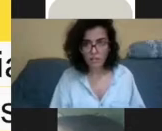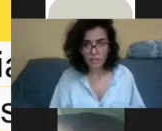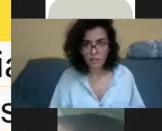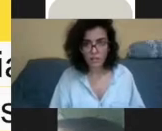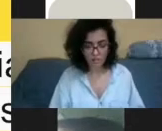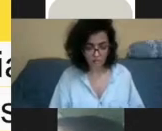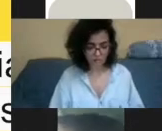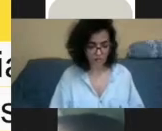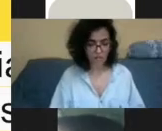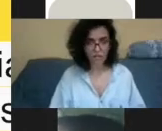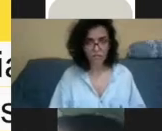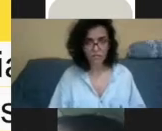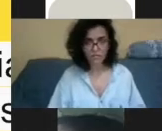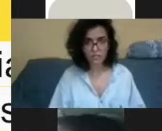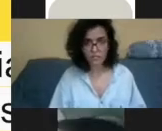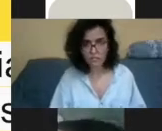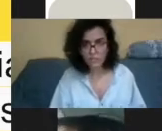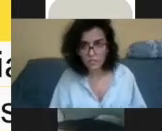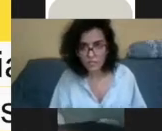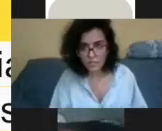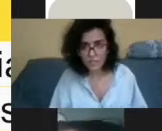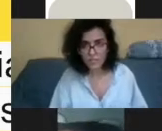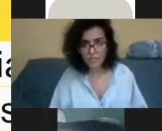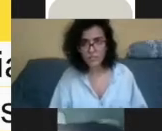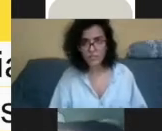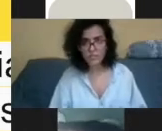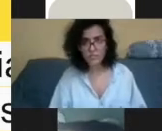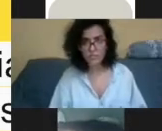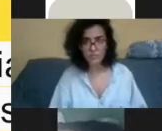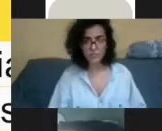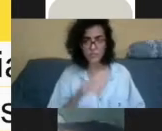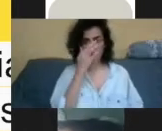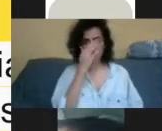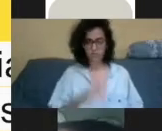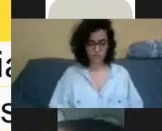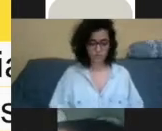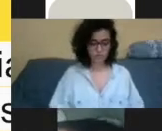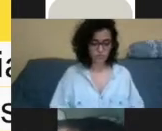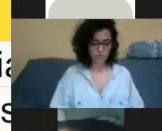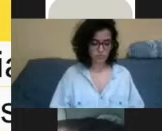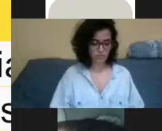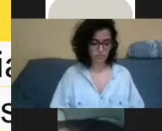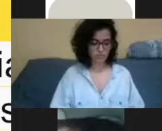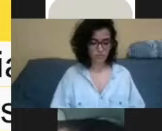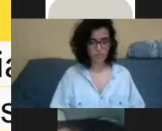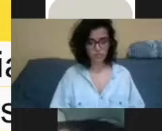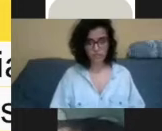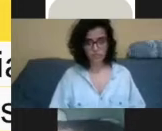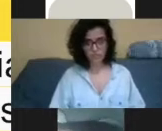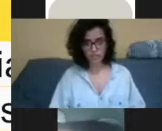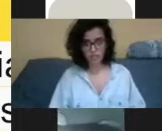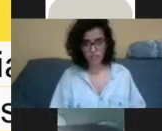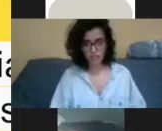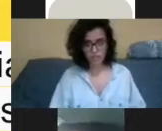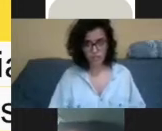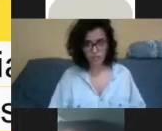que a gente tanto tem dentro de tecnologias assistivas como de facilitações que a gente como indivíduo pode fazer